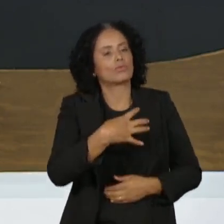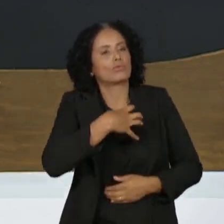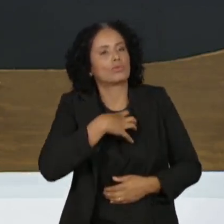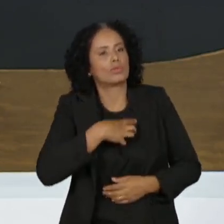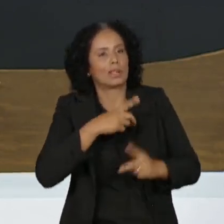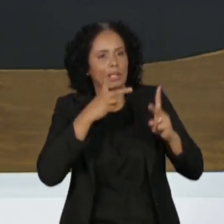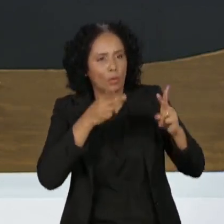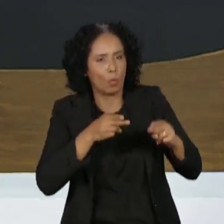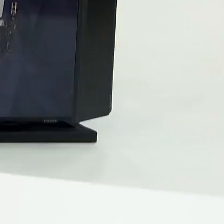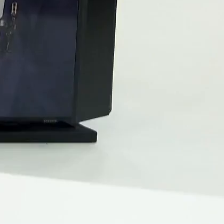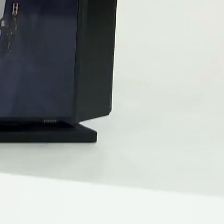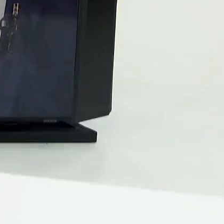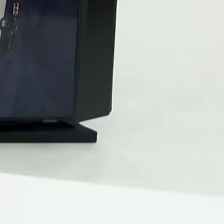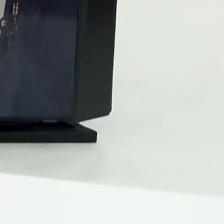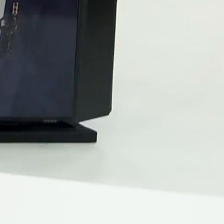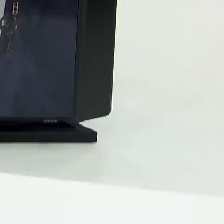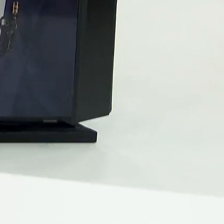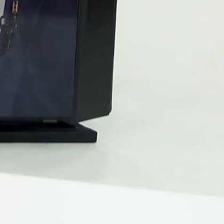ou em nenhuma medida?